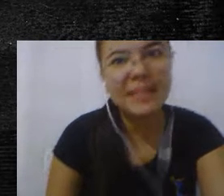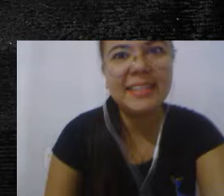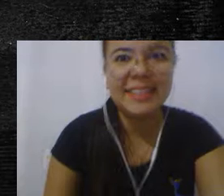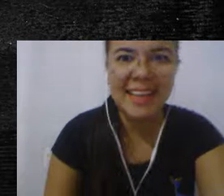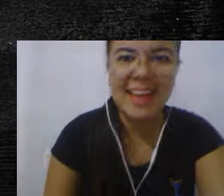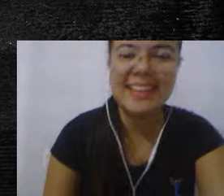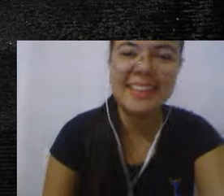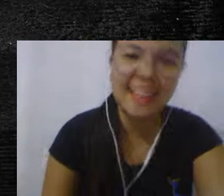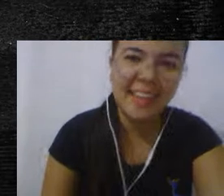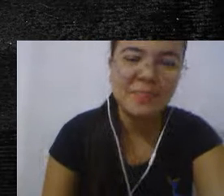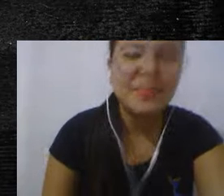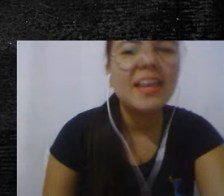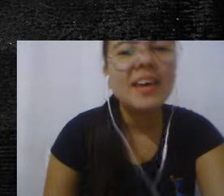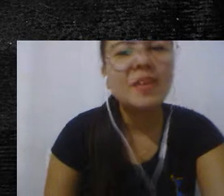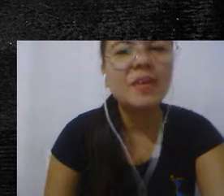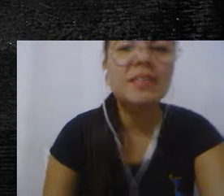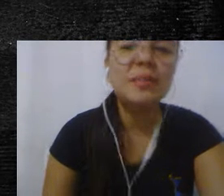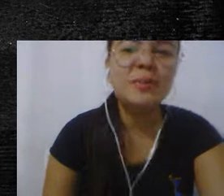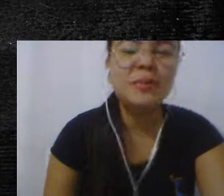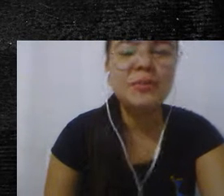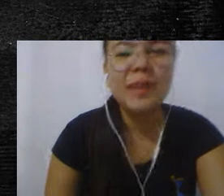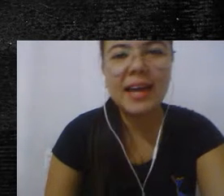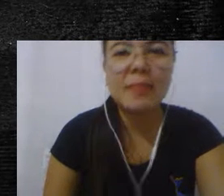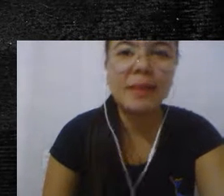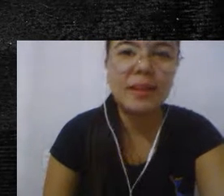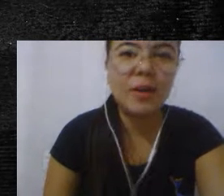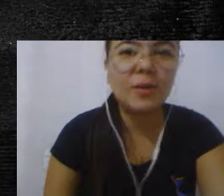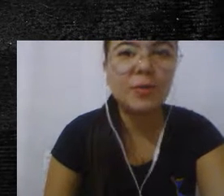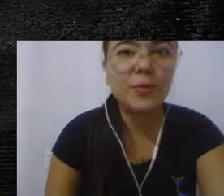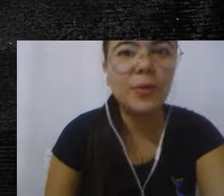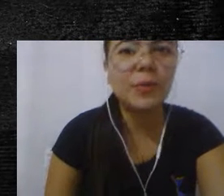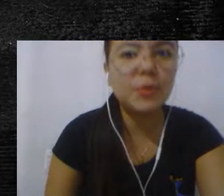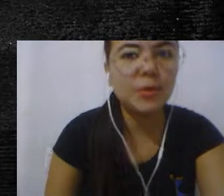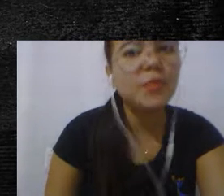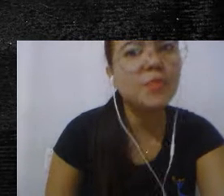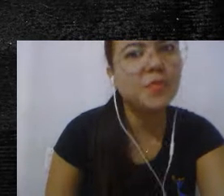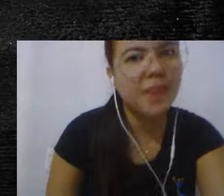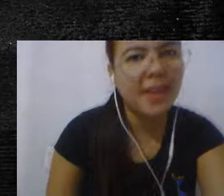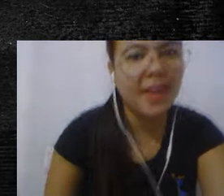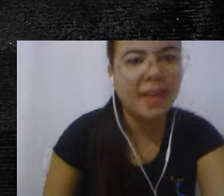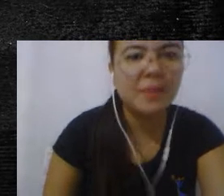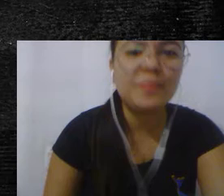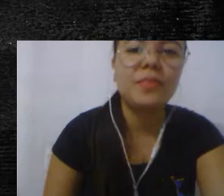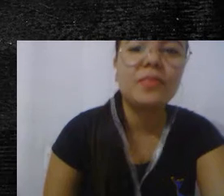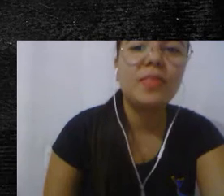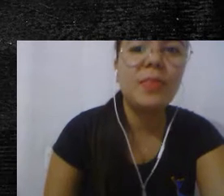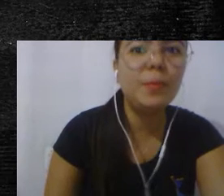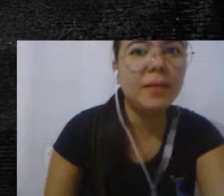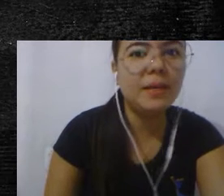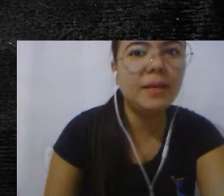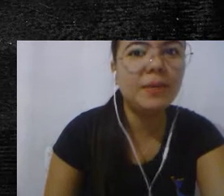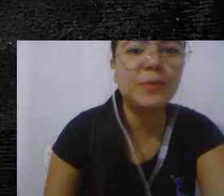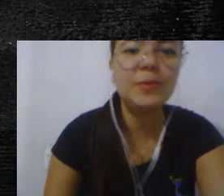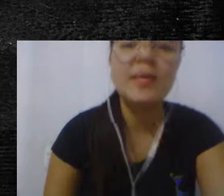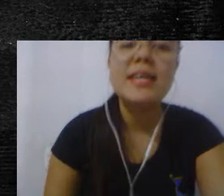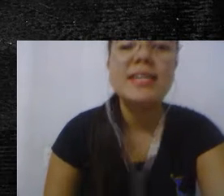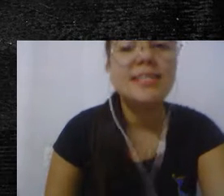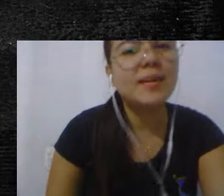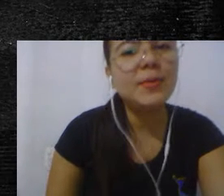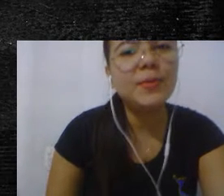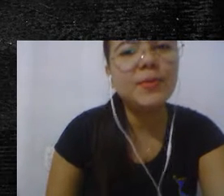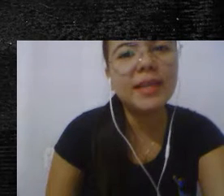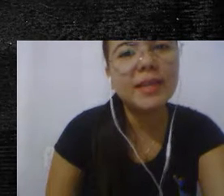semana tem, quando um acaba logo o outro vem. Domingo,